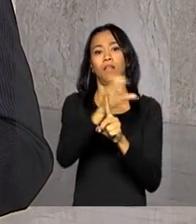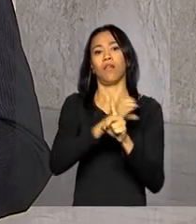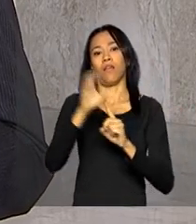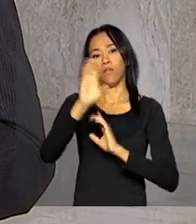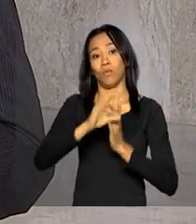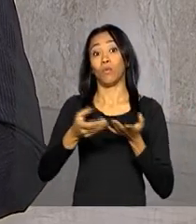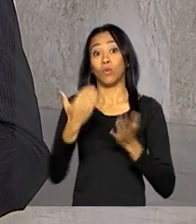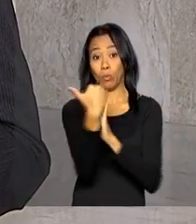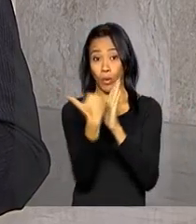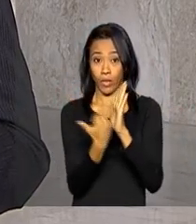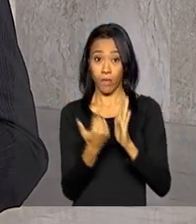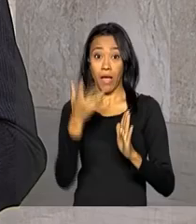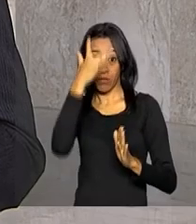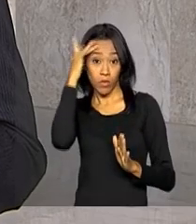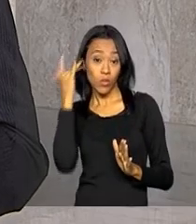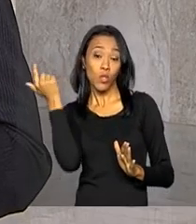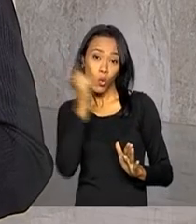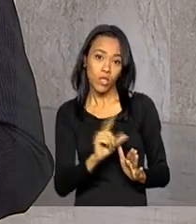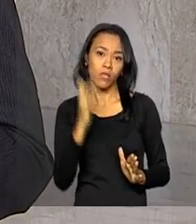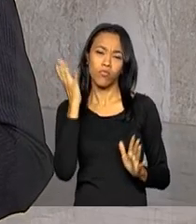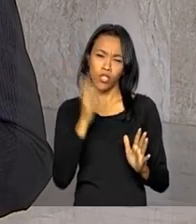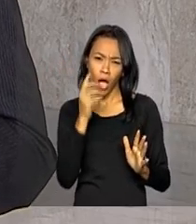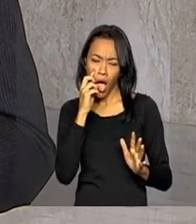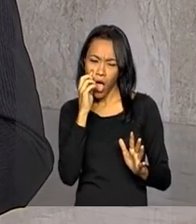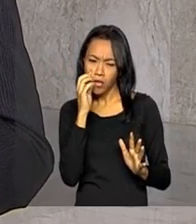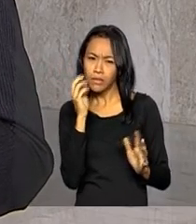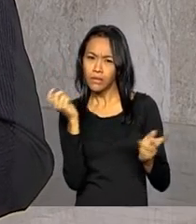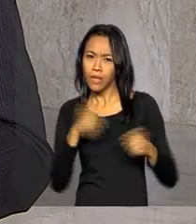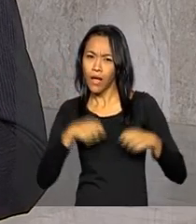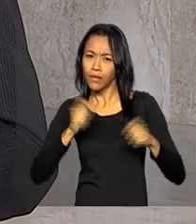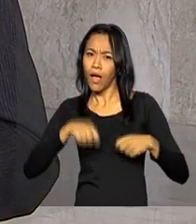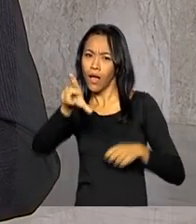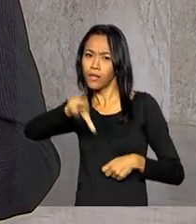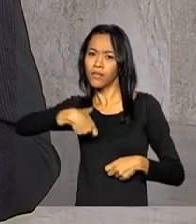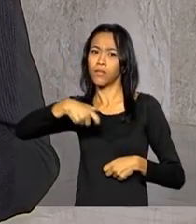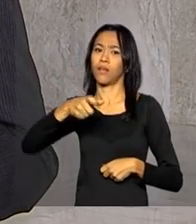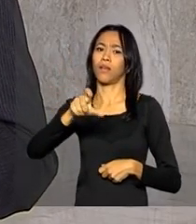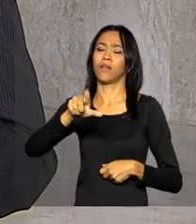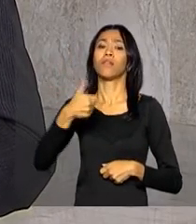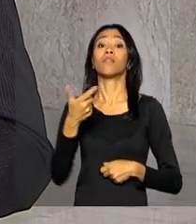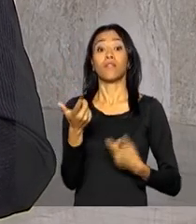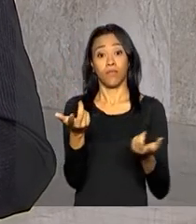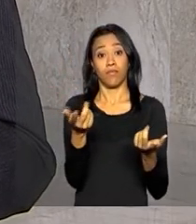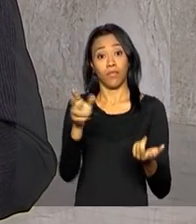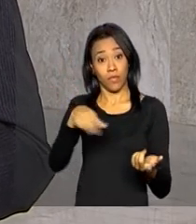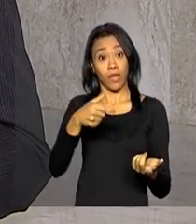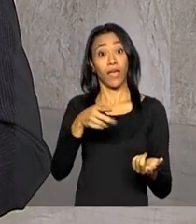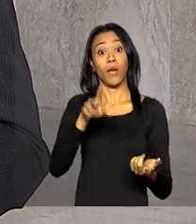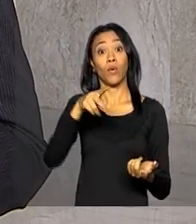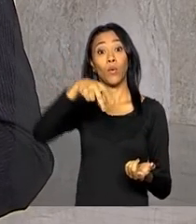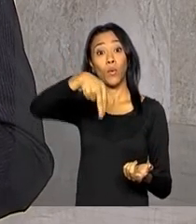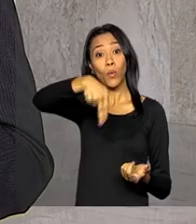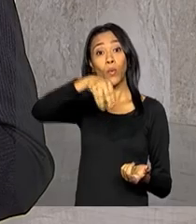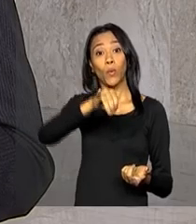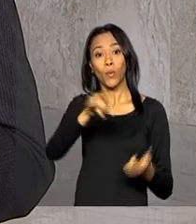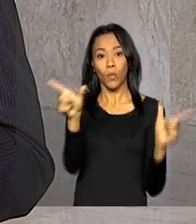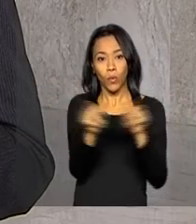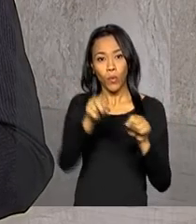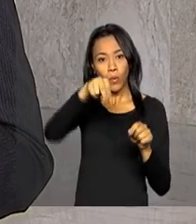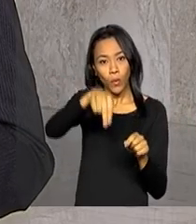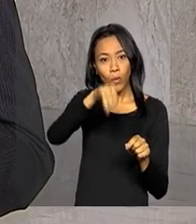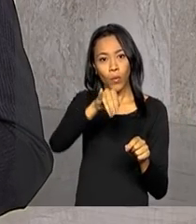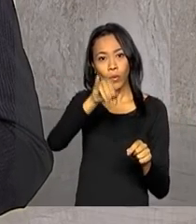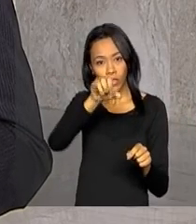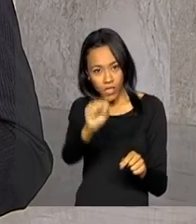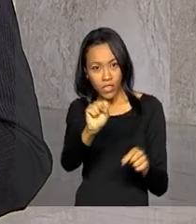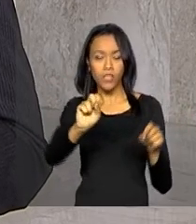beneficiários devem checar se já podem sacar o dinheiro através do número de identificação social, o NIS, ou ainda por meio do aplicativo